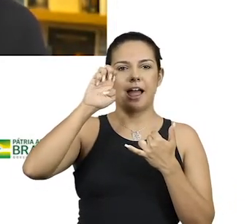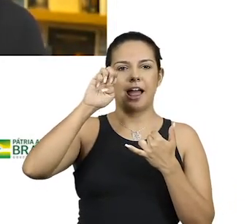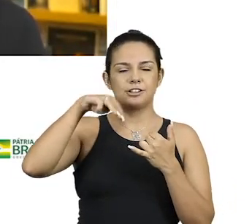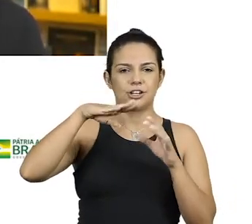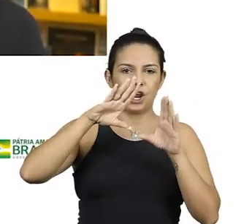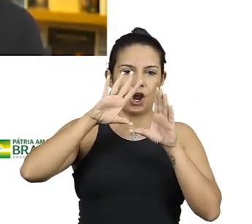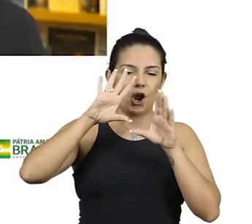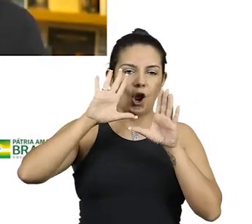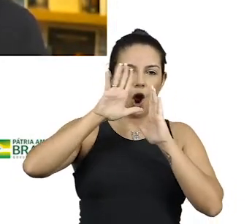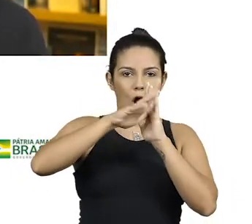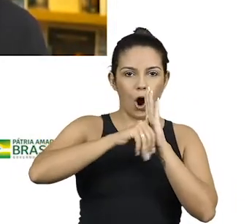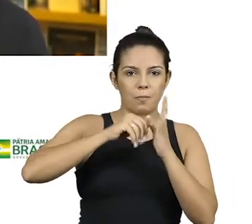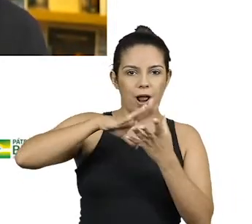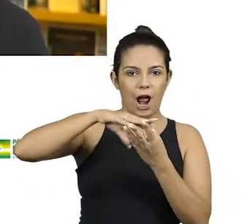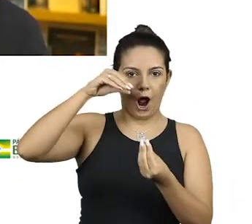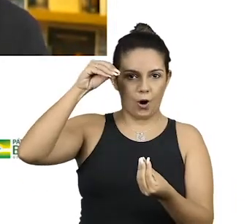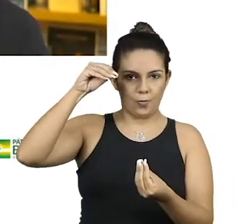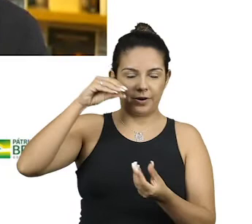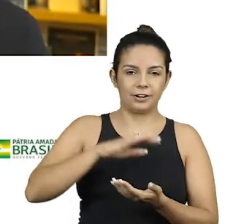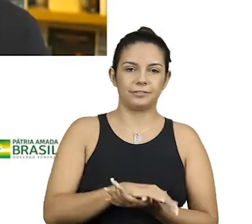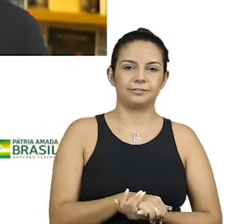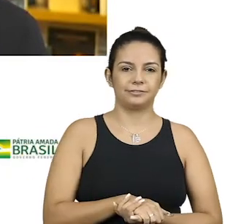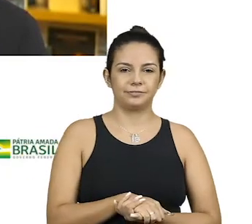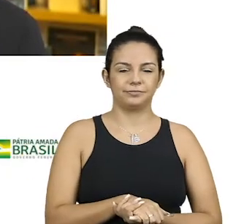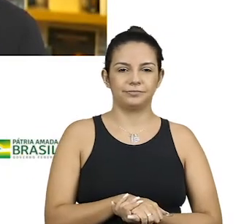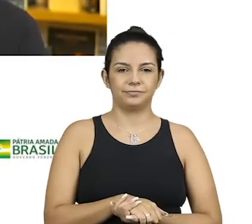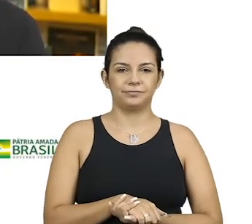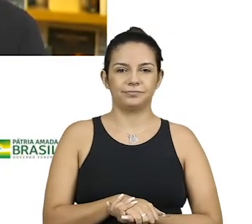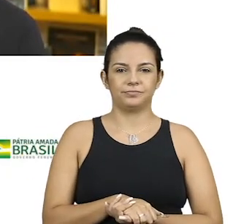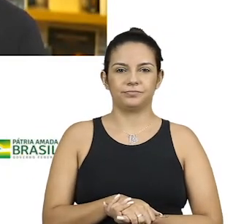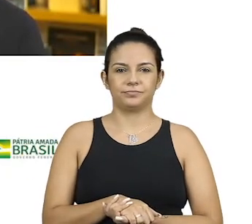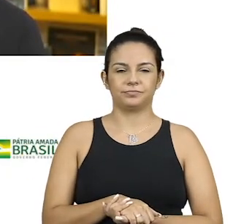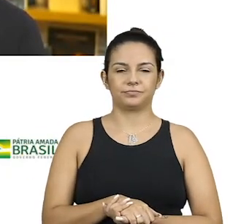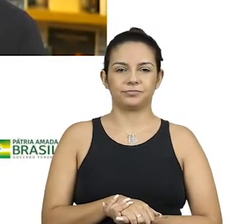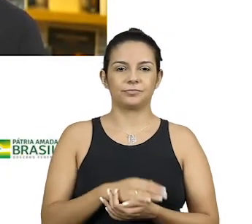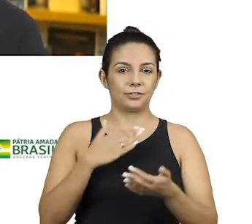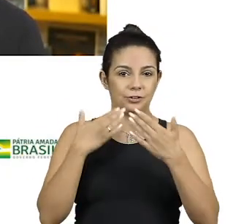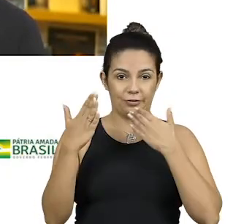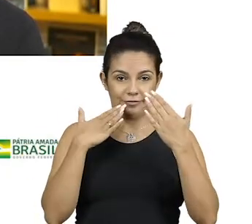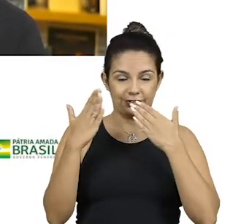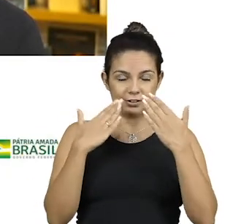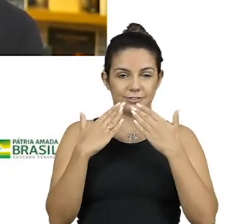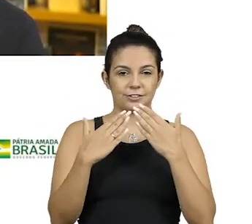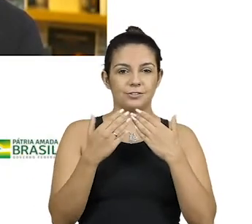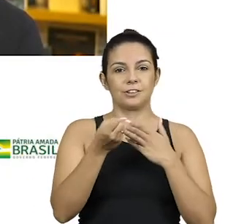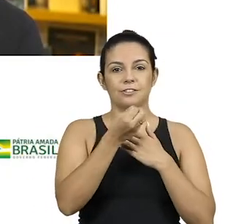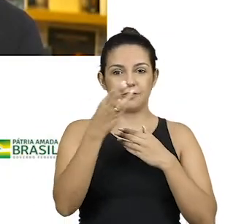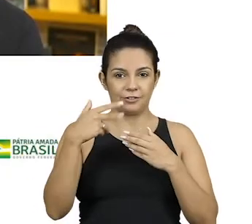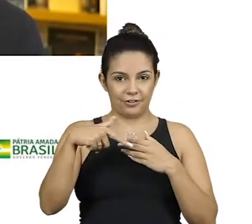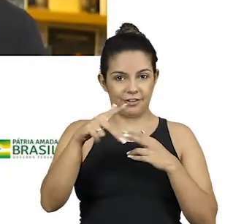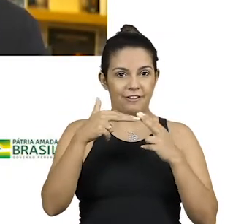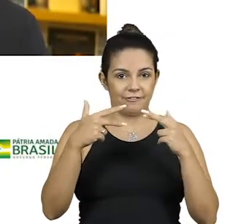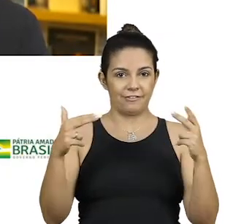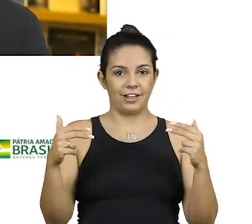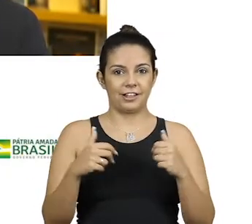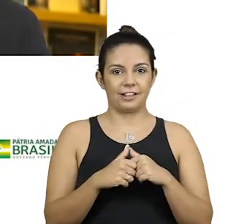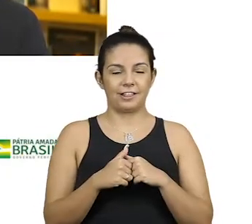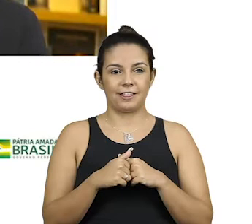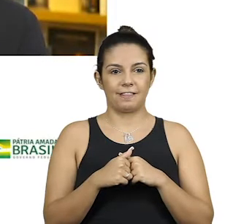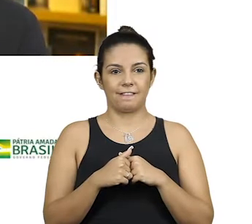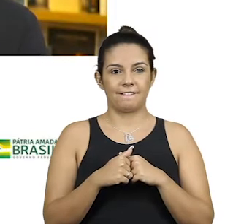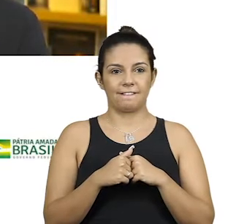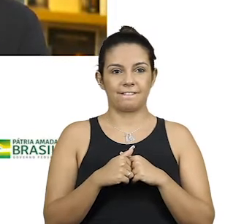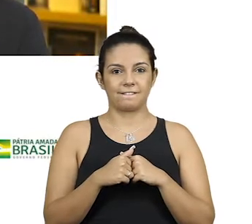coisa vai. Nessa conversa aqui, alguma coisa vai. Não vou falar de espiritismo